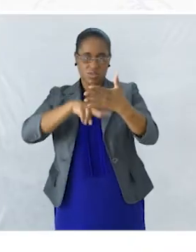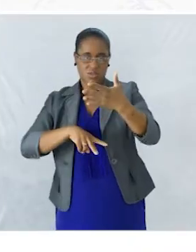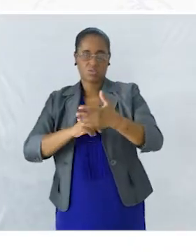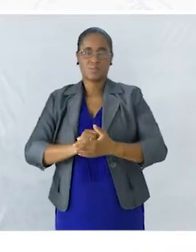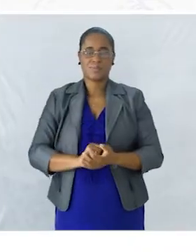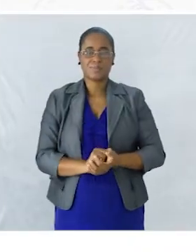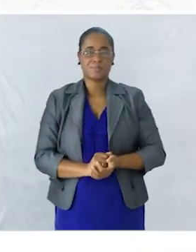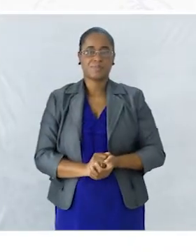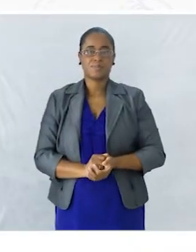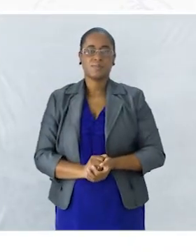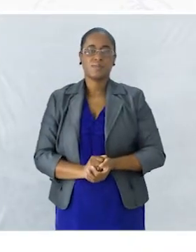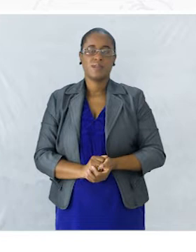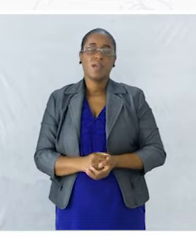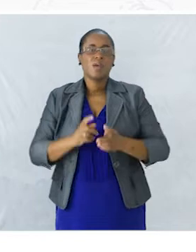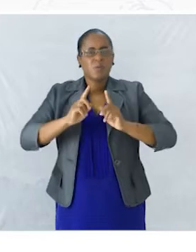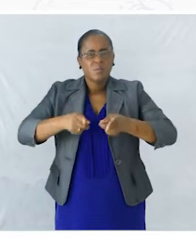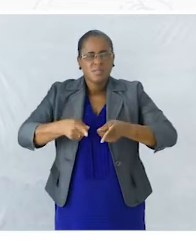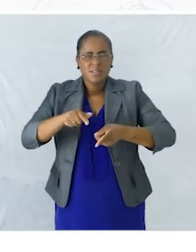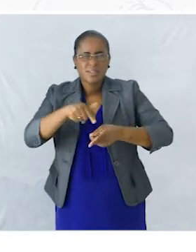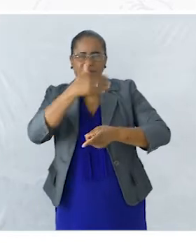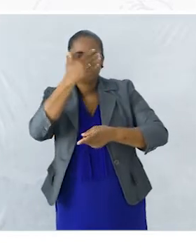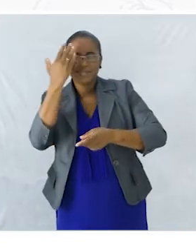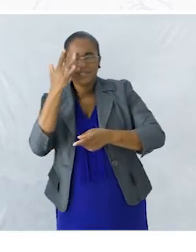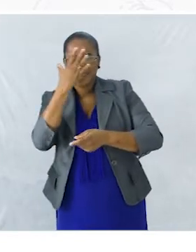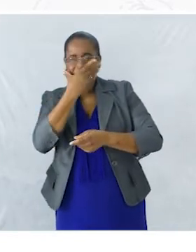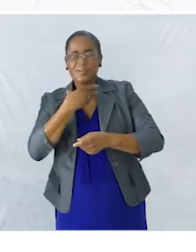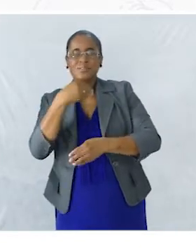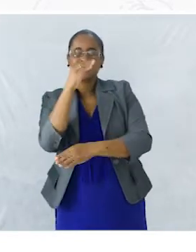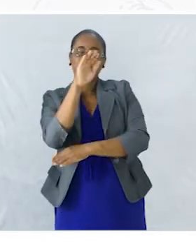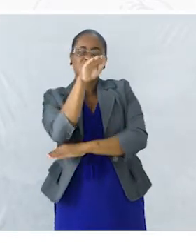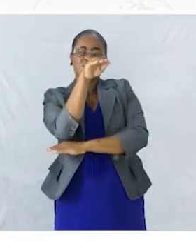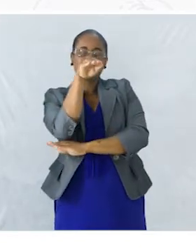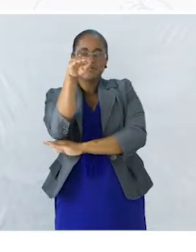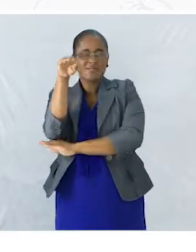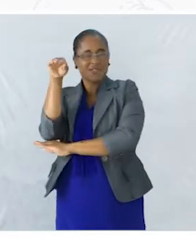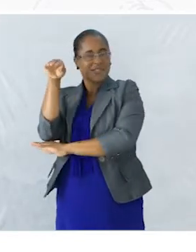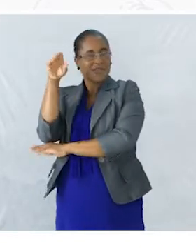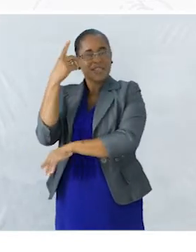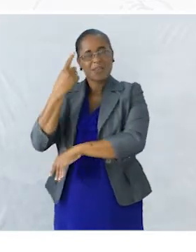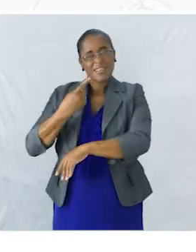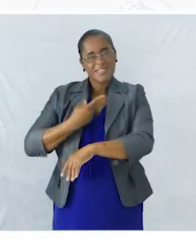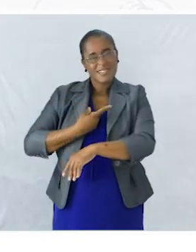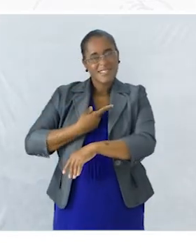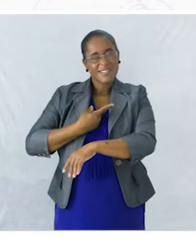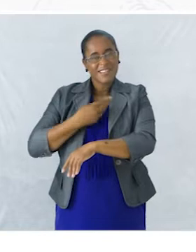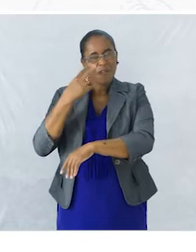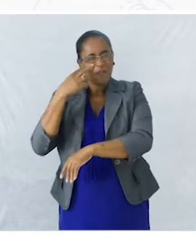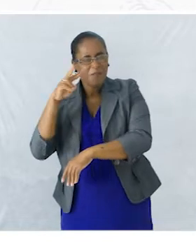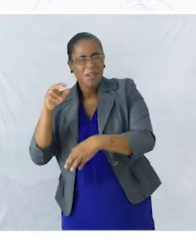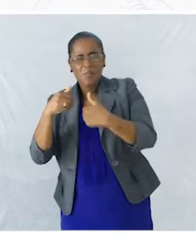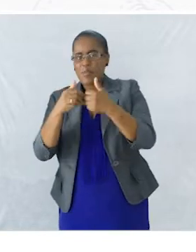A partir desse dia A beleza do cisne Passou a ser admirada Por todos